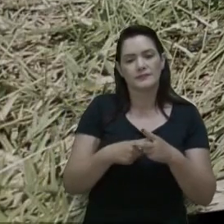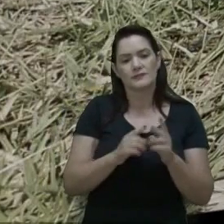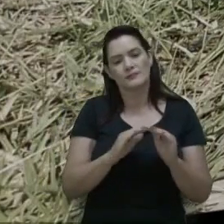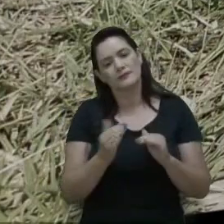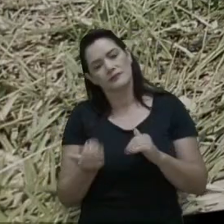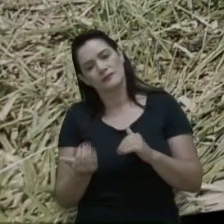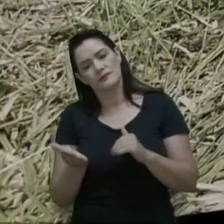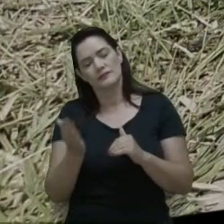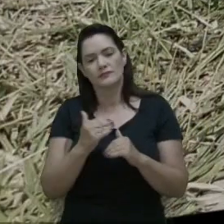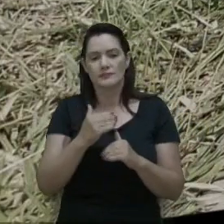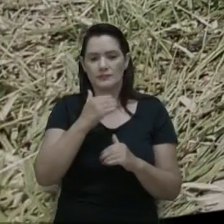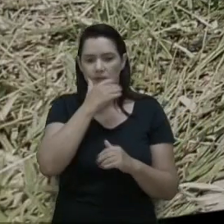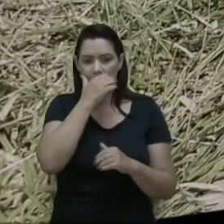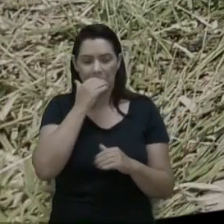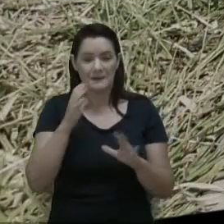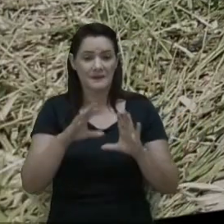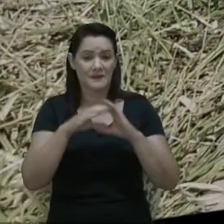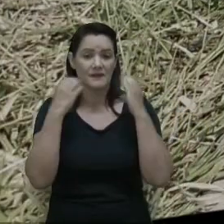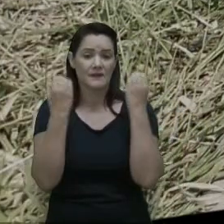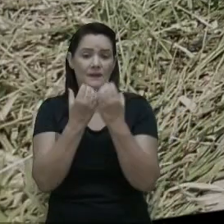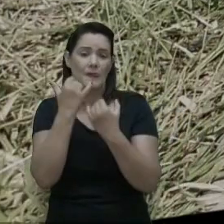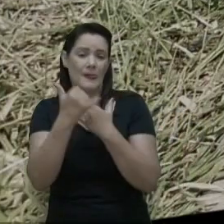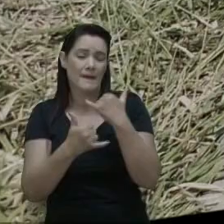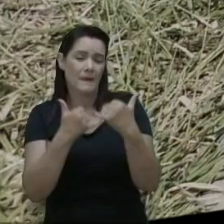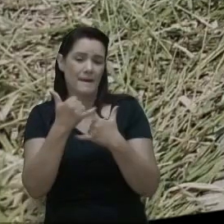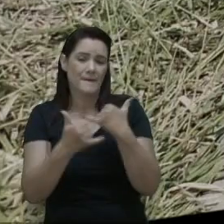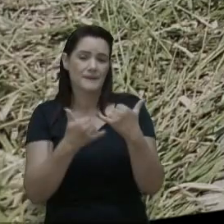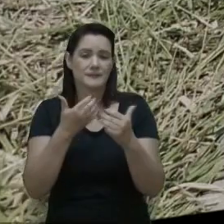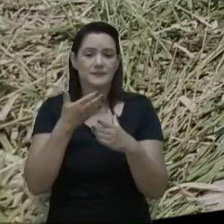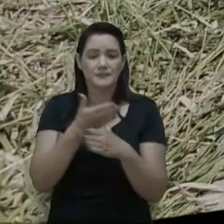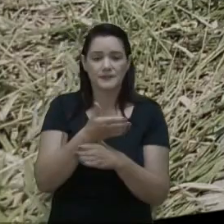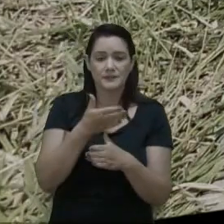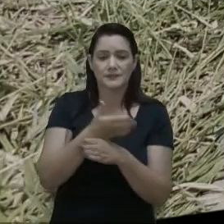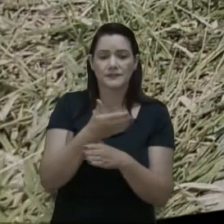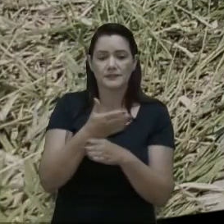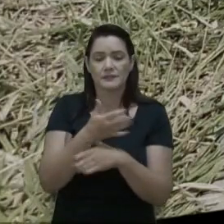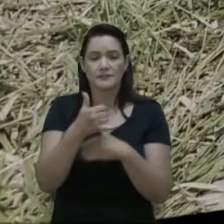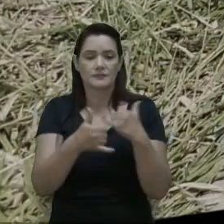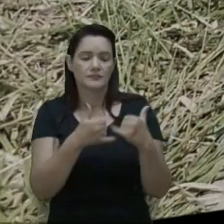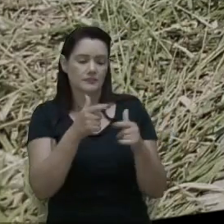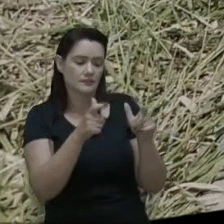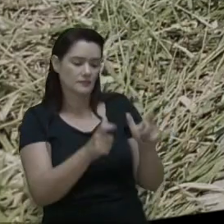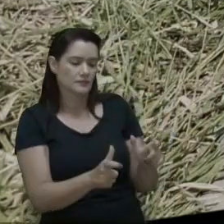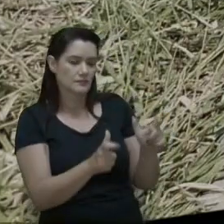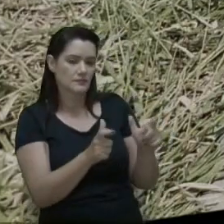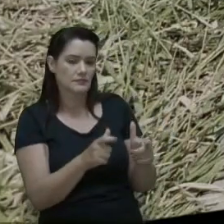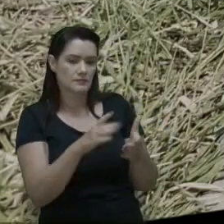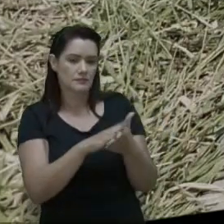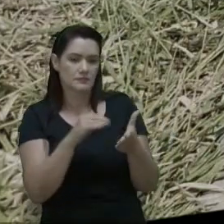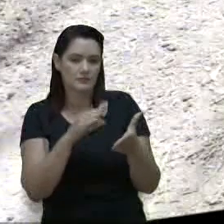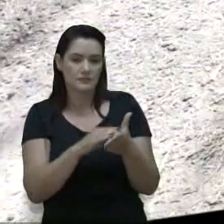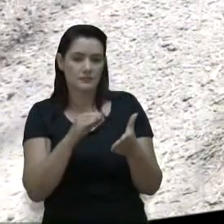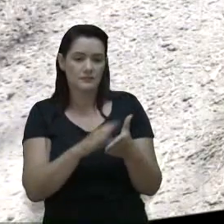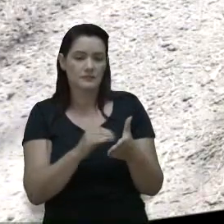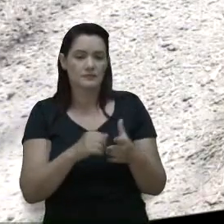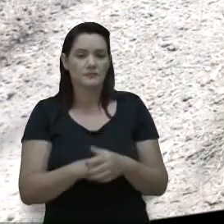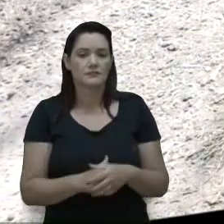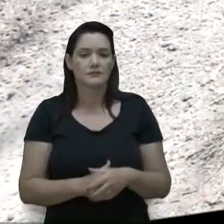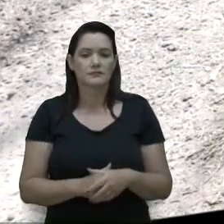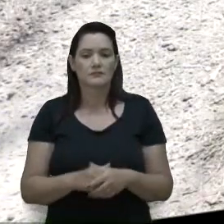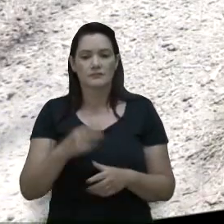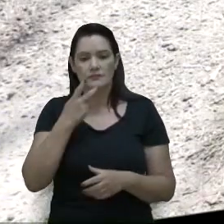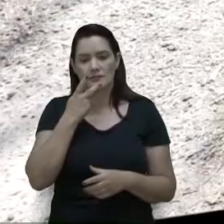todos caídos e a comunidade, crianças brincam ali para acessar o playground que tem aí na imagem à esquerda. Então,